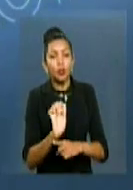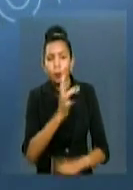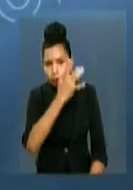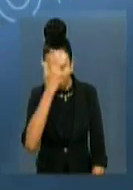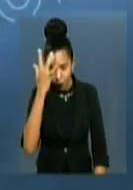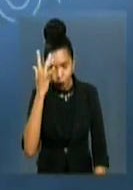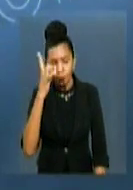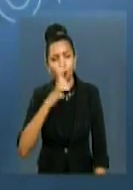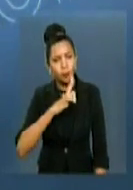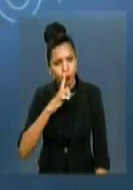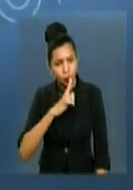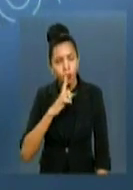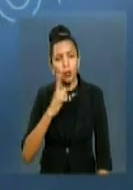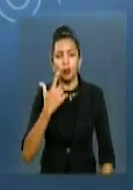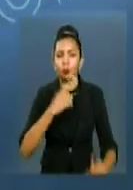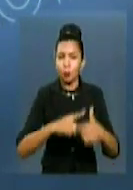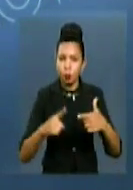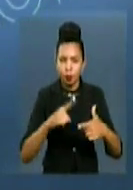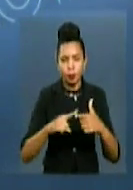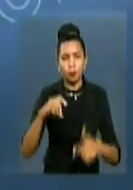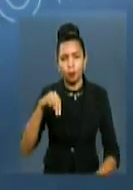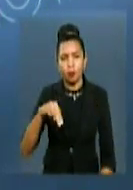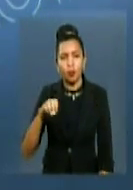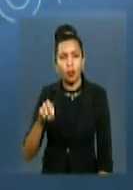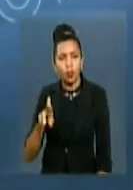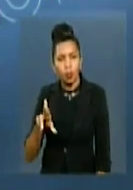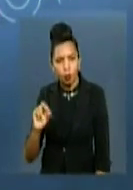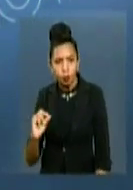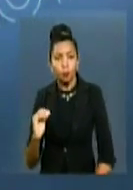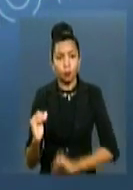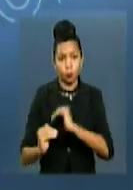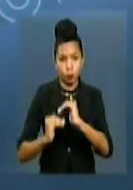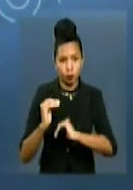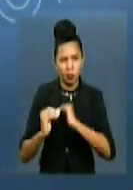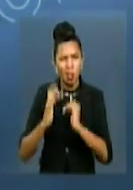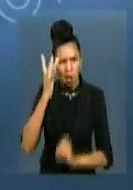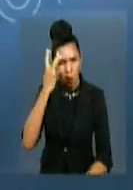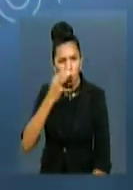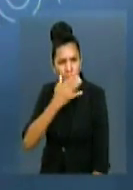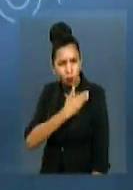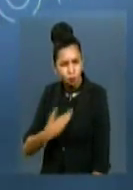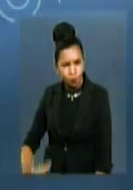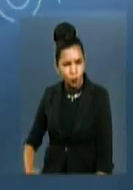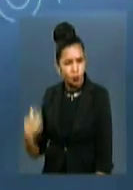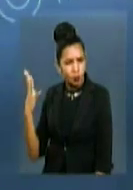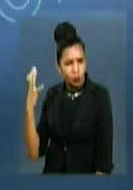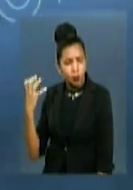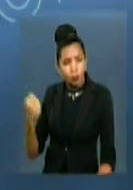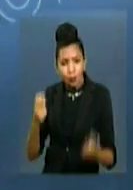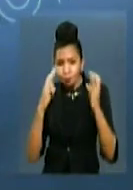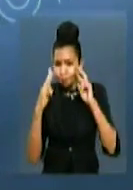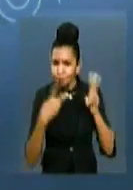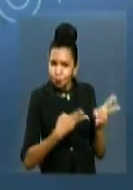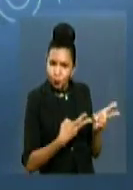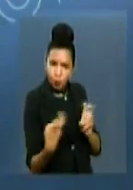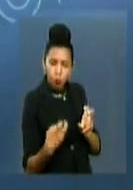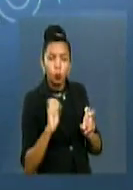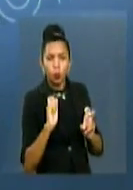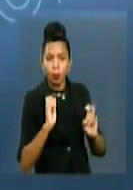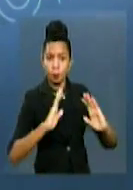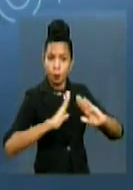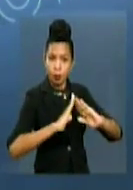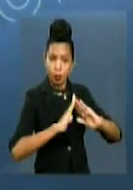neurodesenvolvimento, uma coisa extraordinária. E eu acho que a governadora Rosiana Sarney podia ver que aquele palácio foi